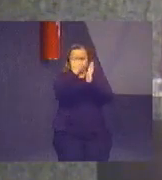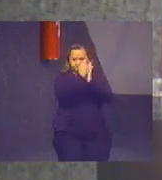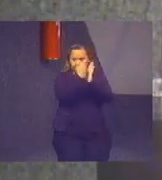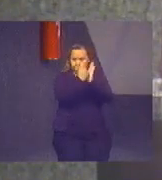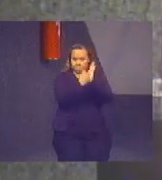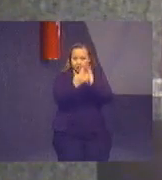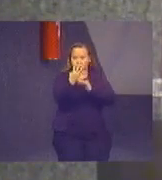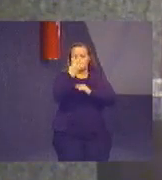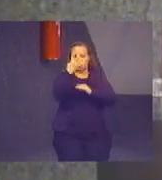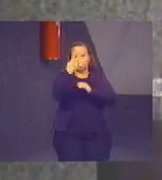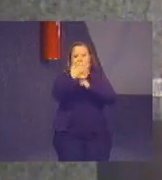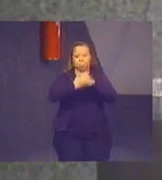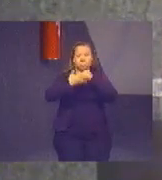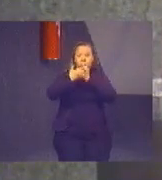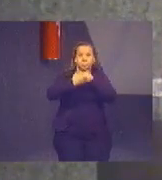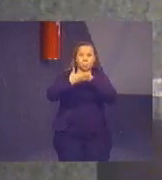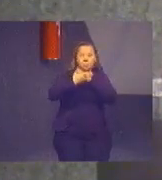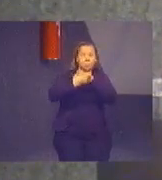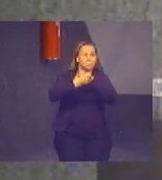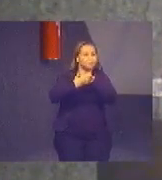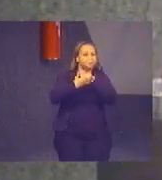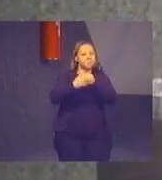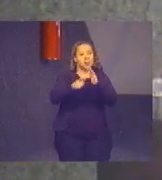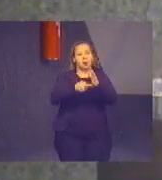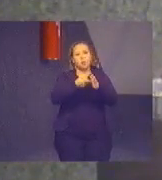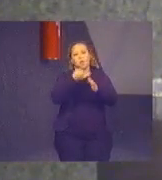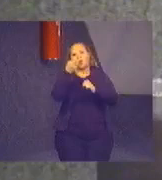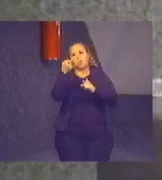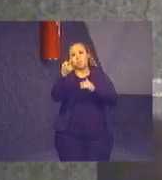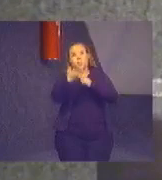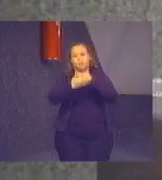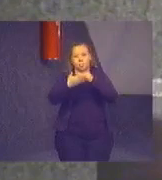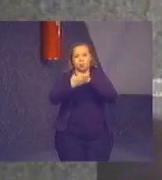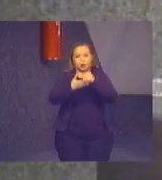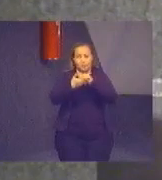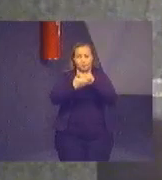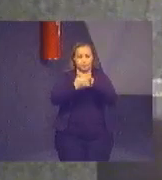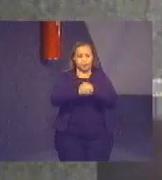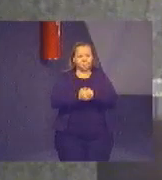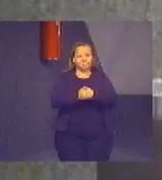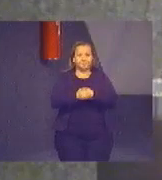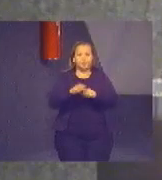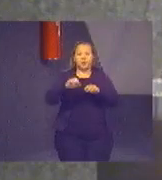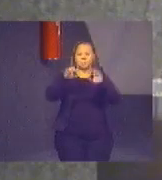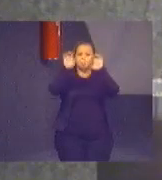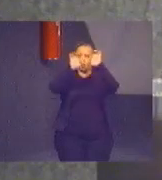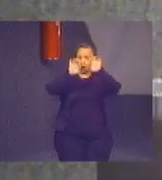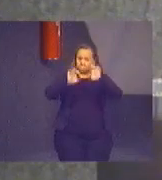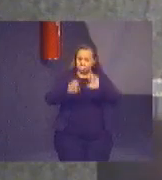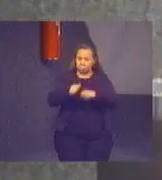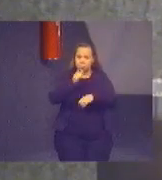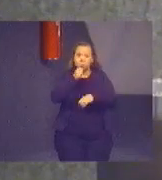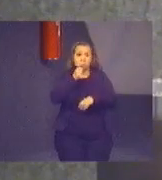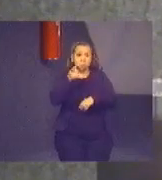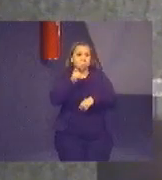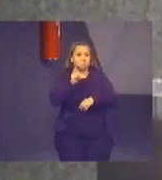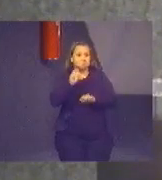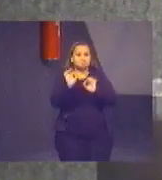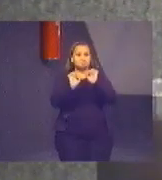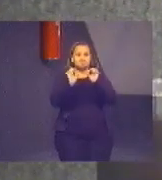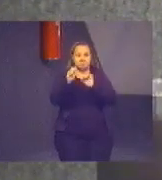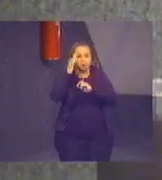quatro níveis, em que o primeiro nível não implementado, ou seja, as estruturas ainda não estão definidas.